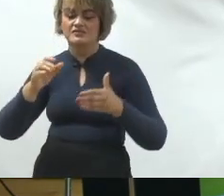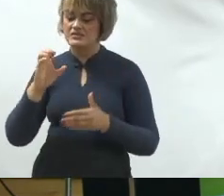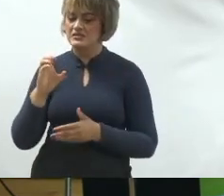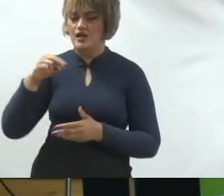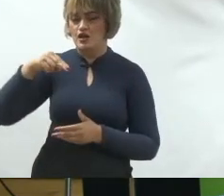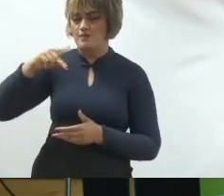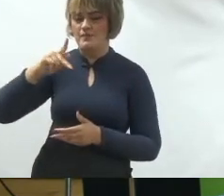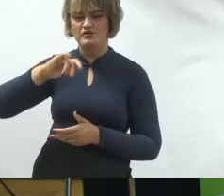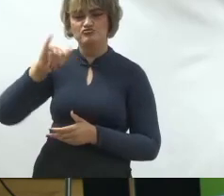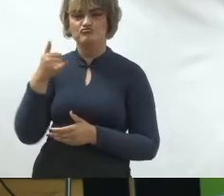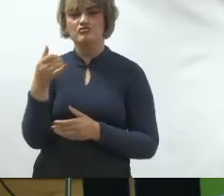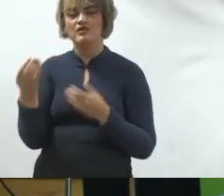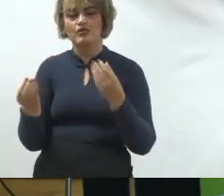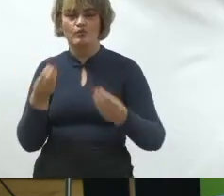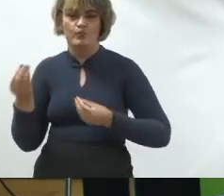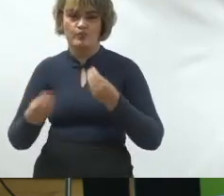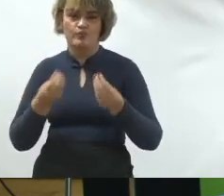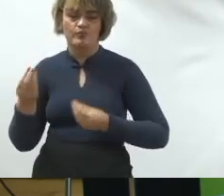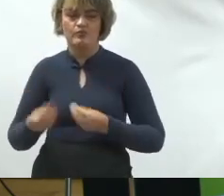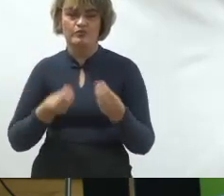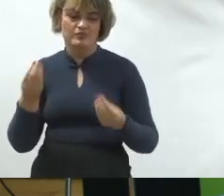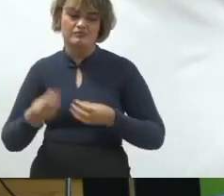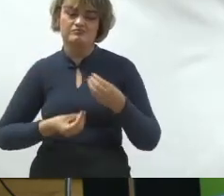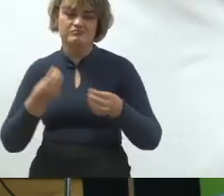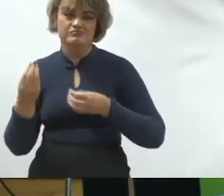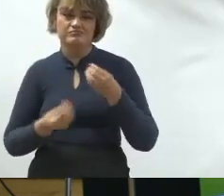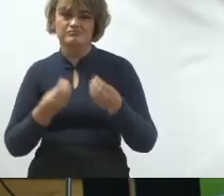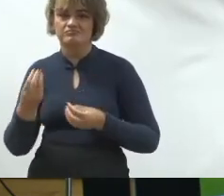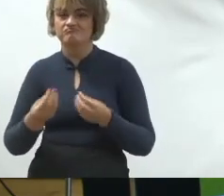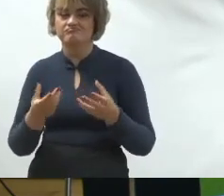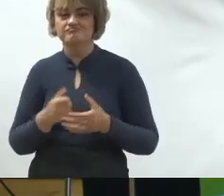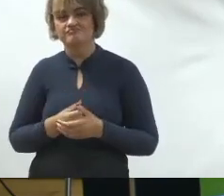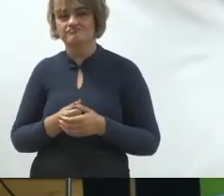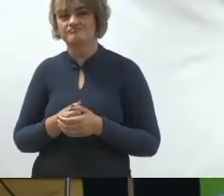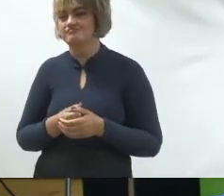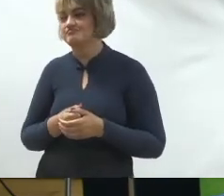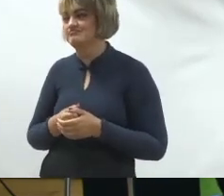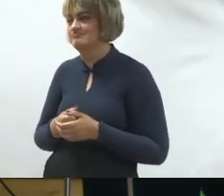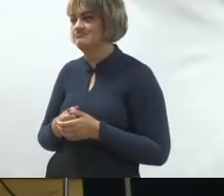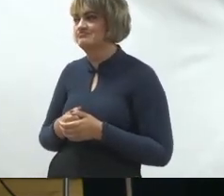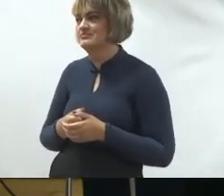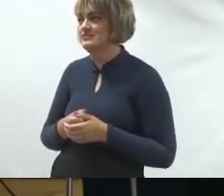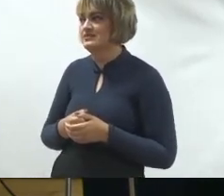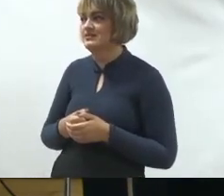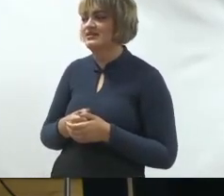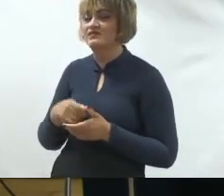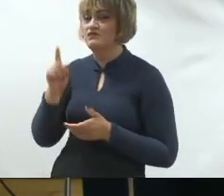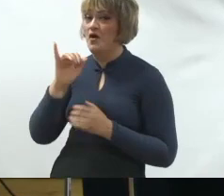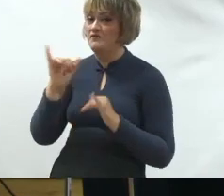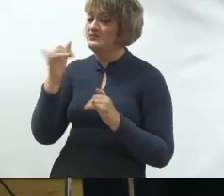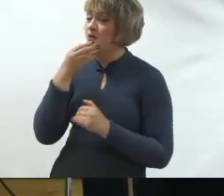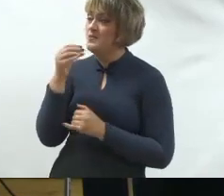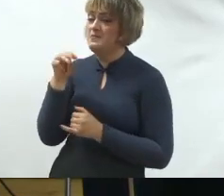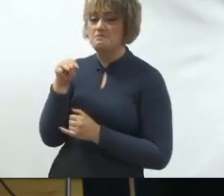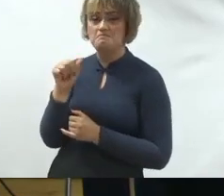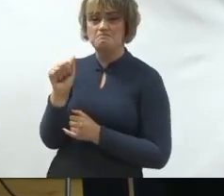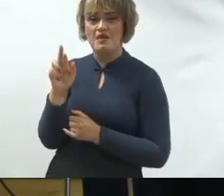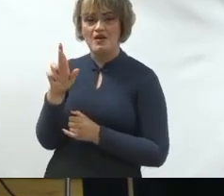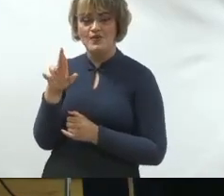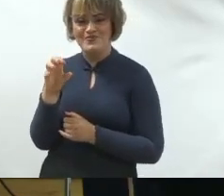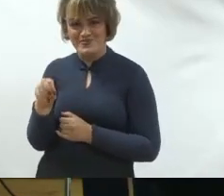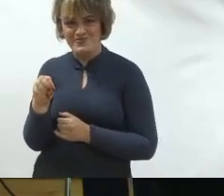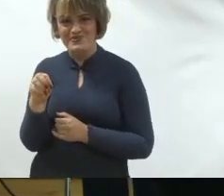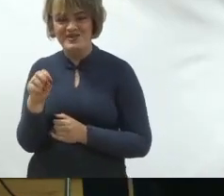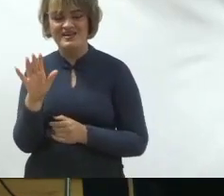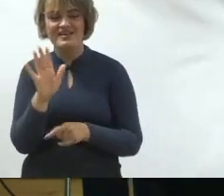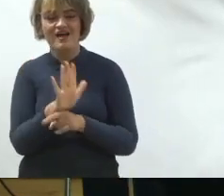e conta financeiro do Republicast viu deixa eu aproveitar aqui e fazer um comercialzinho aqui do meu amigo Mauro que é o